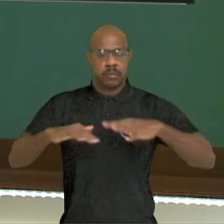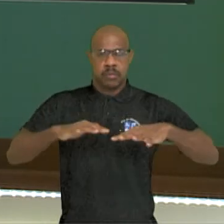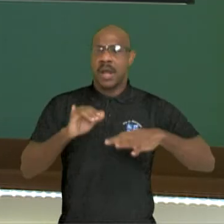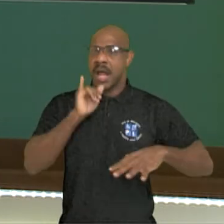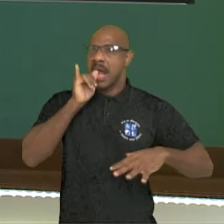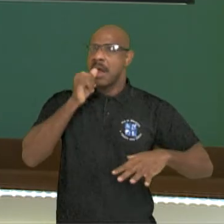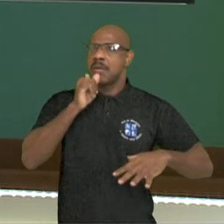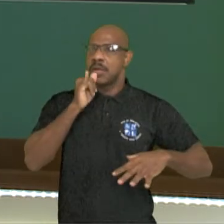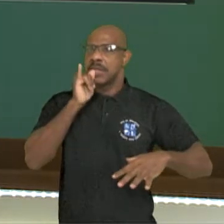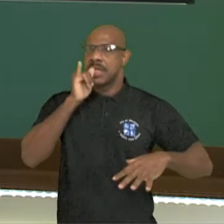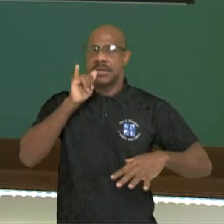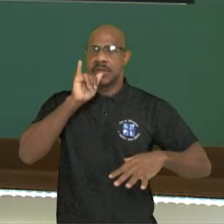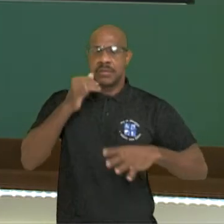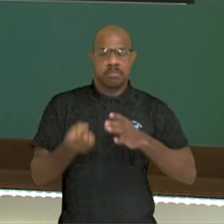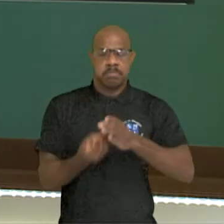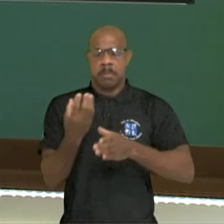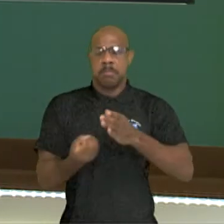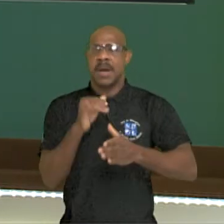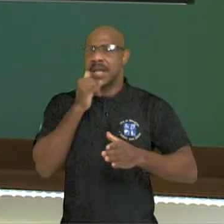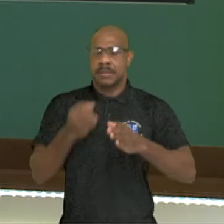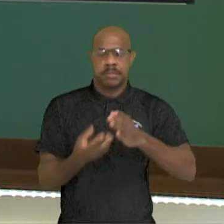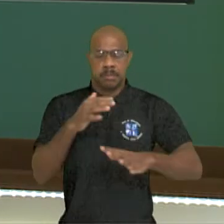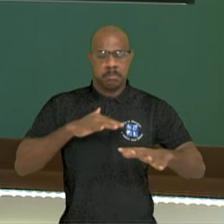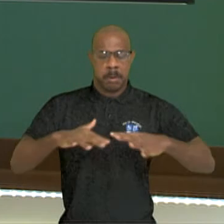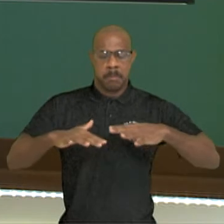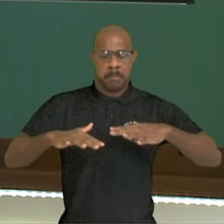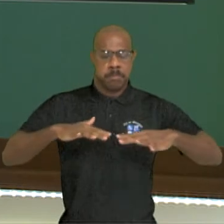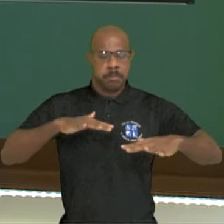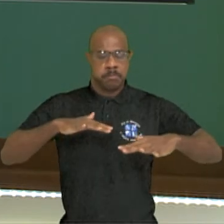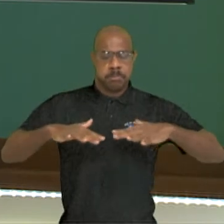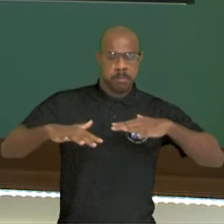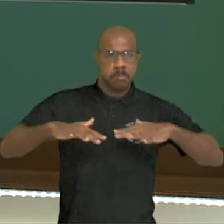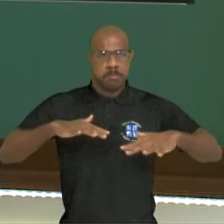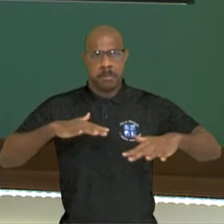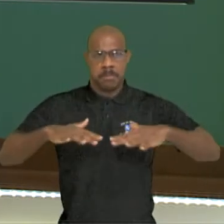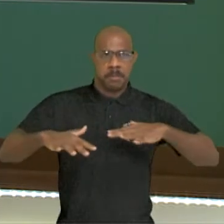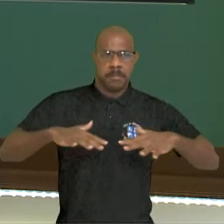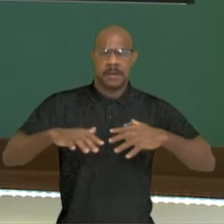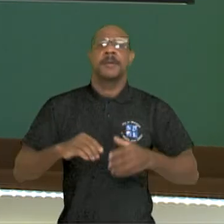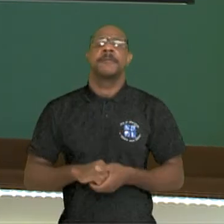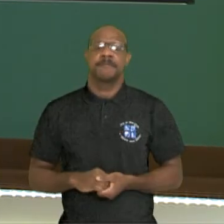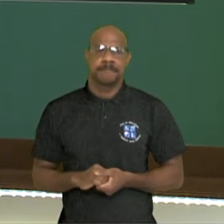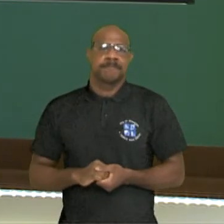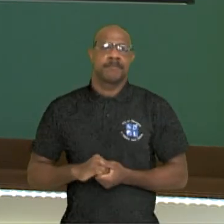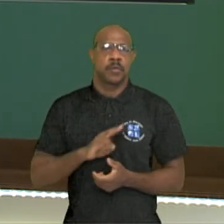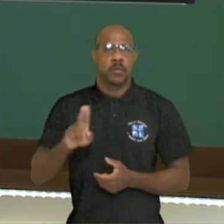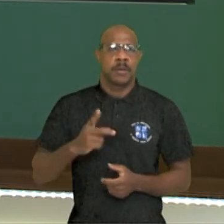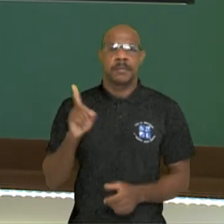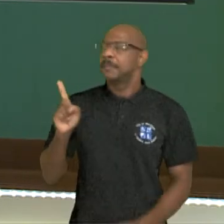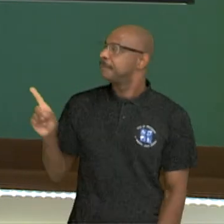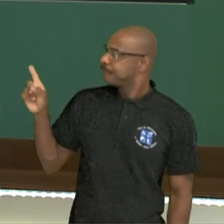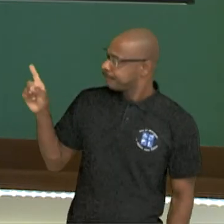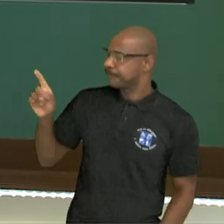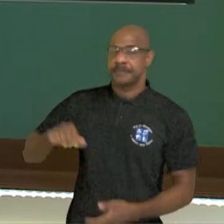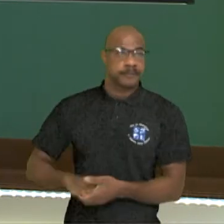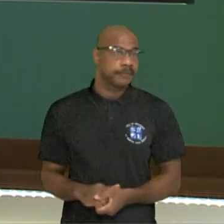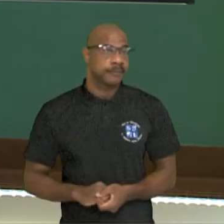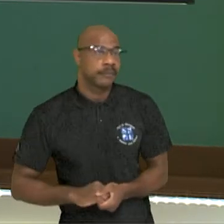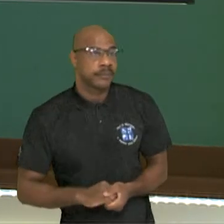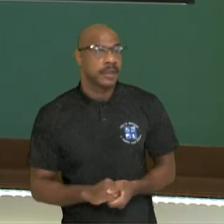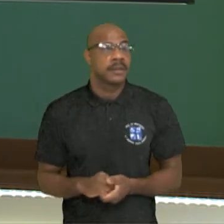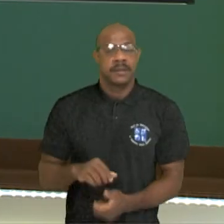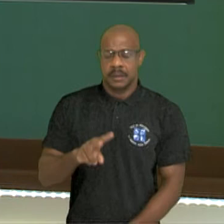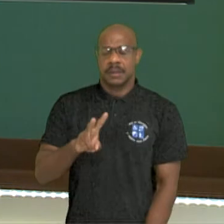a partir da movimentação das placas tectônicas, que a gente chama de tectonismo, certo? E aqui o